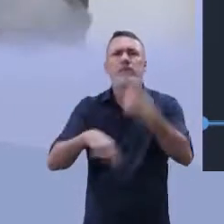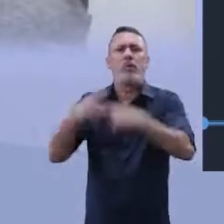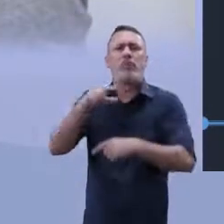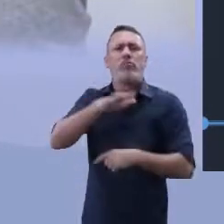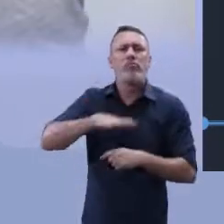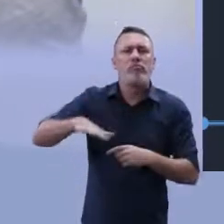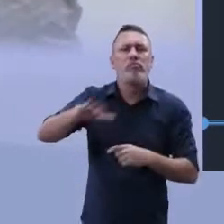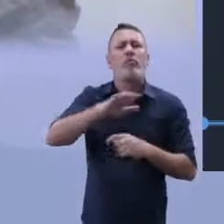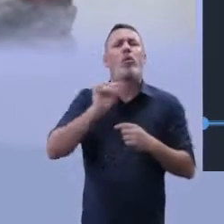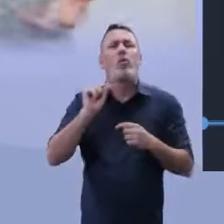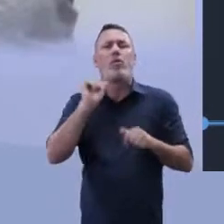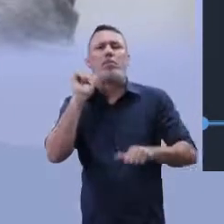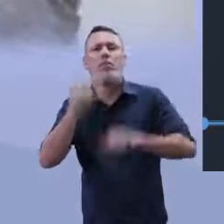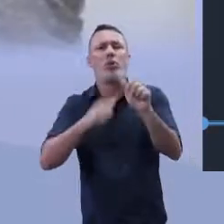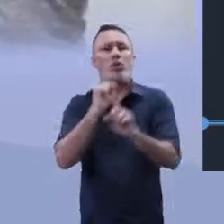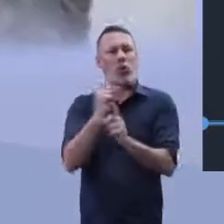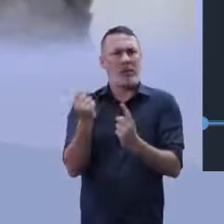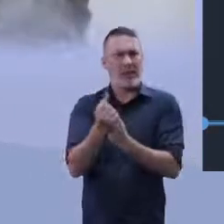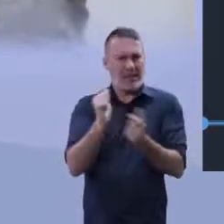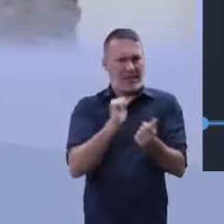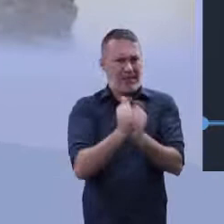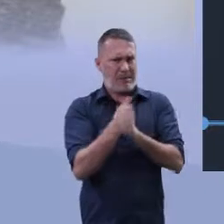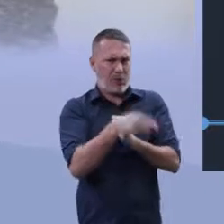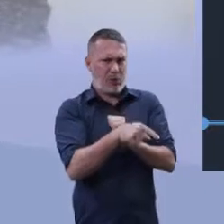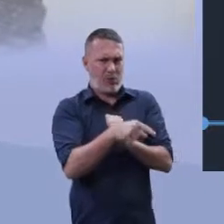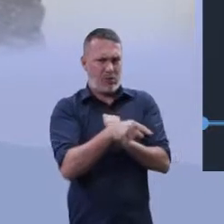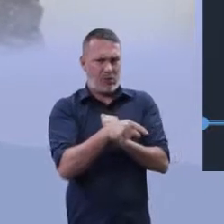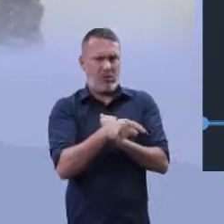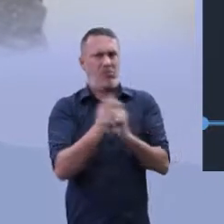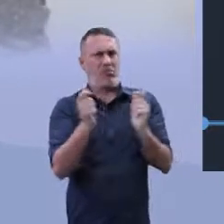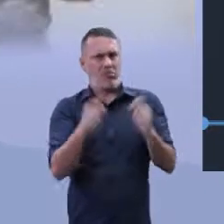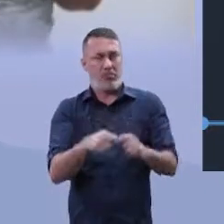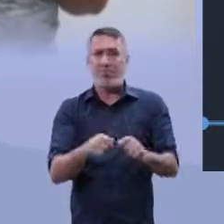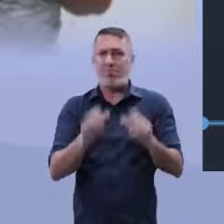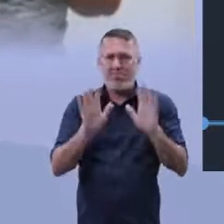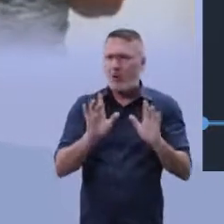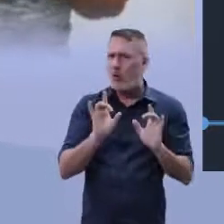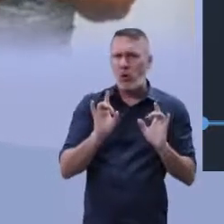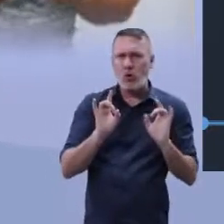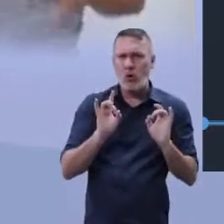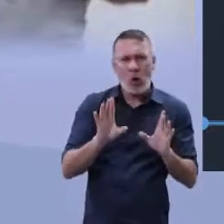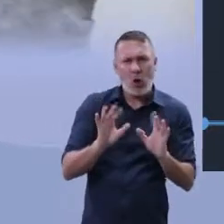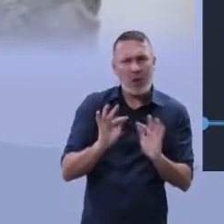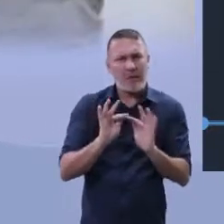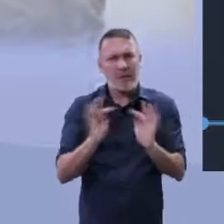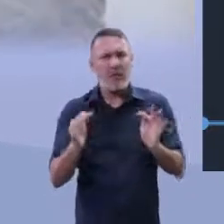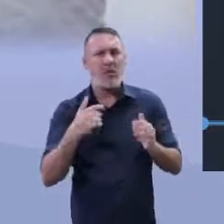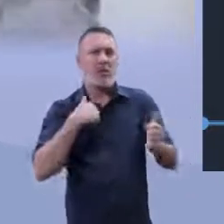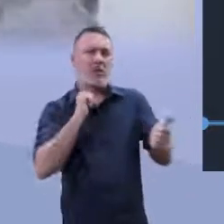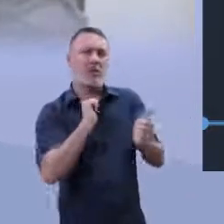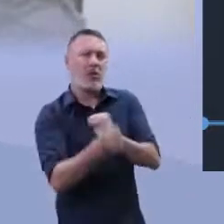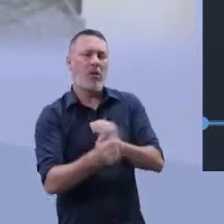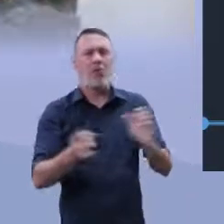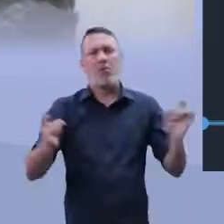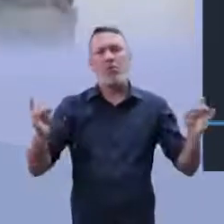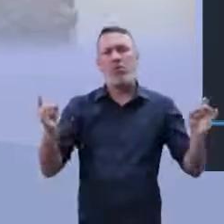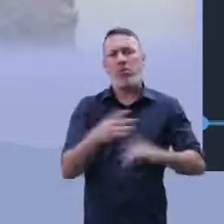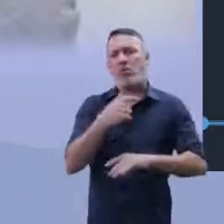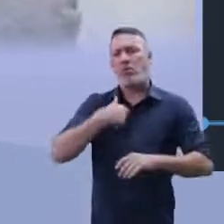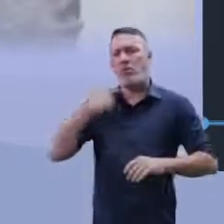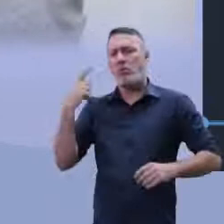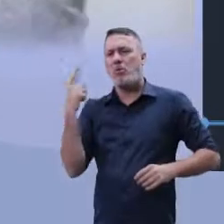como o esporte pode trabalhar na modificação da sociedade. Mas, é só isso? Fiz um esporte,